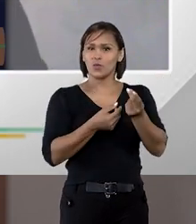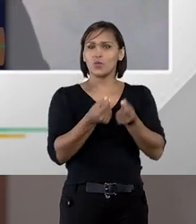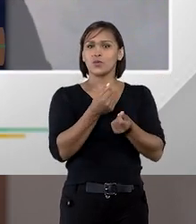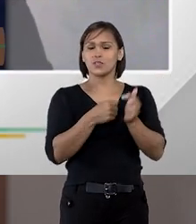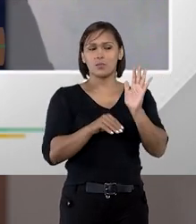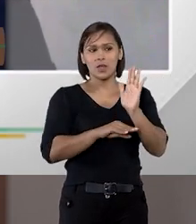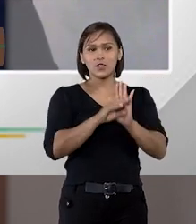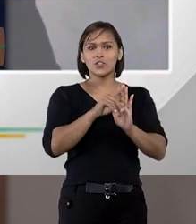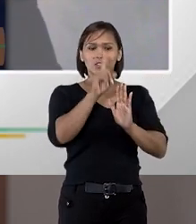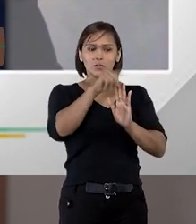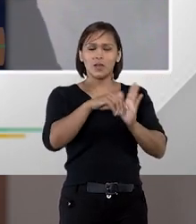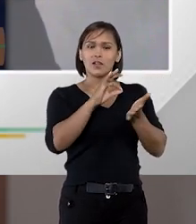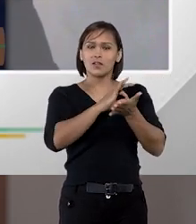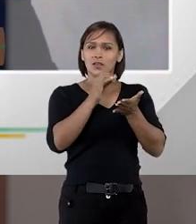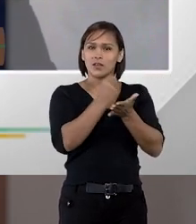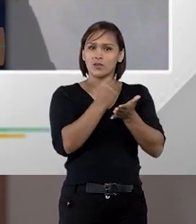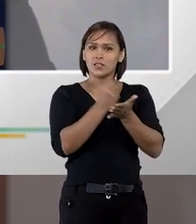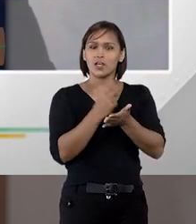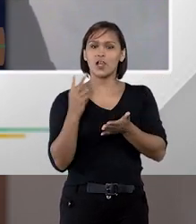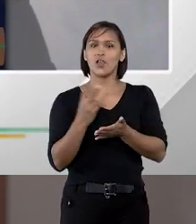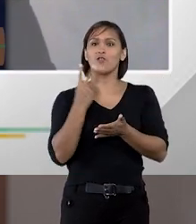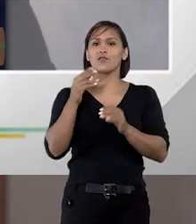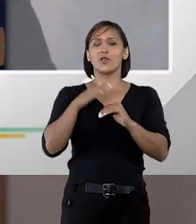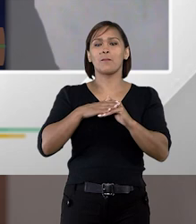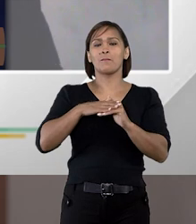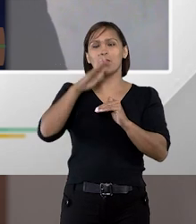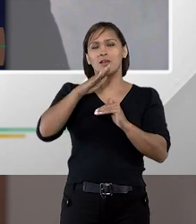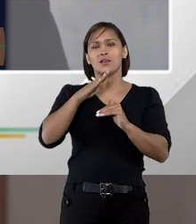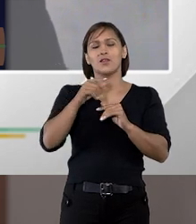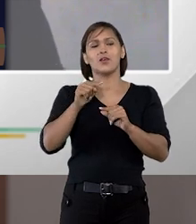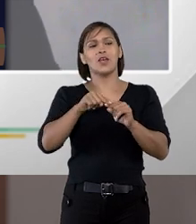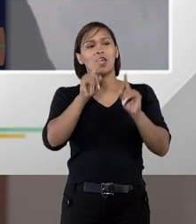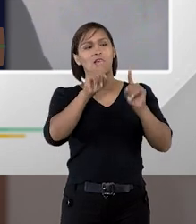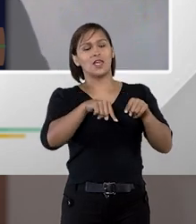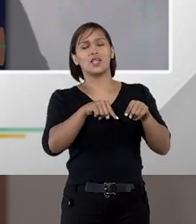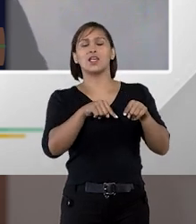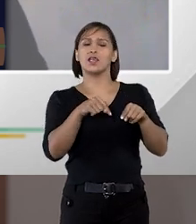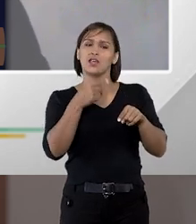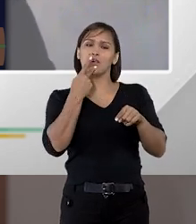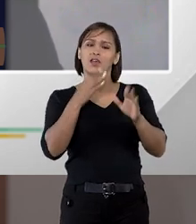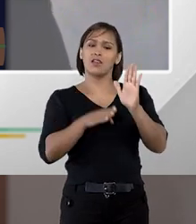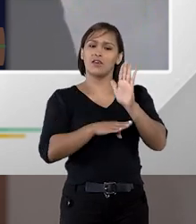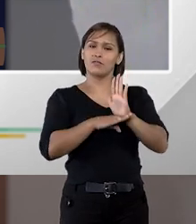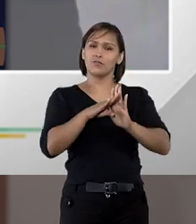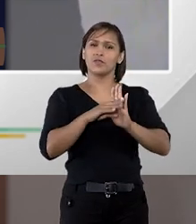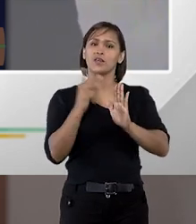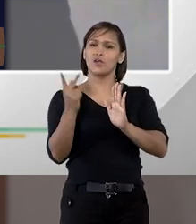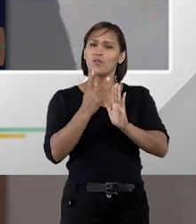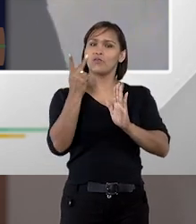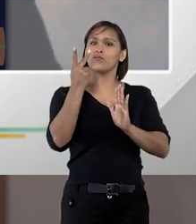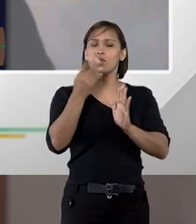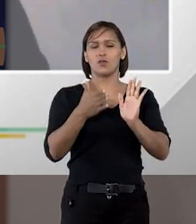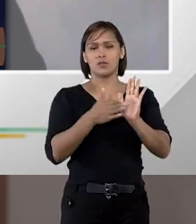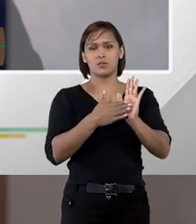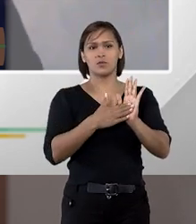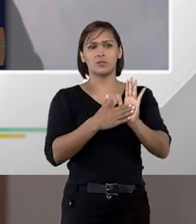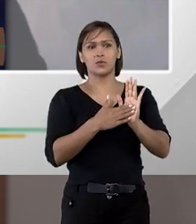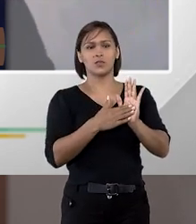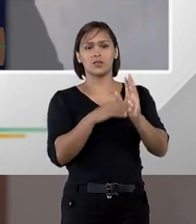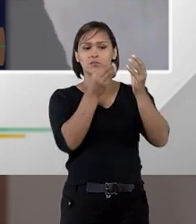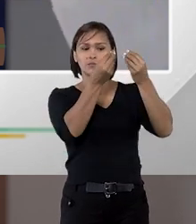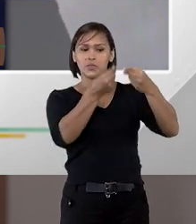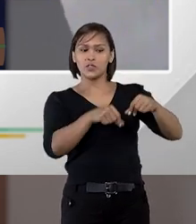o orçamento estimado para aquela contratação é um valor maior ele provavelmente elevaria o valor da sua